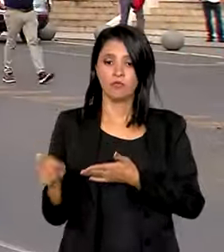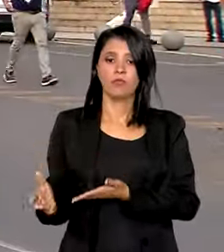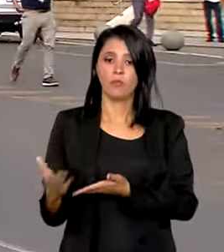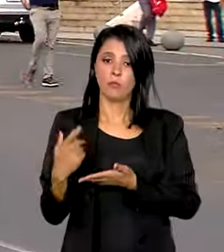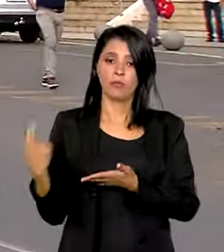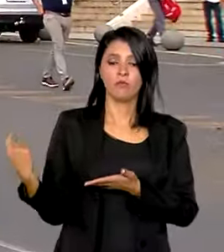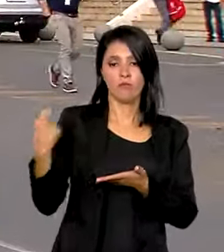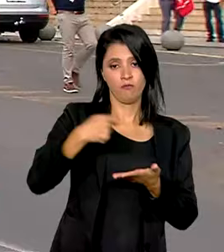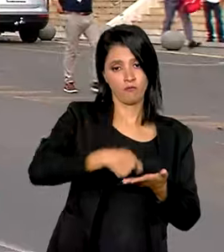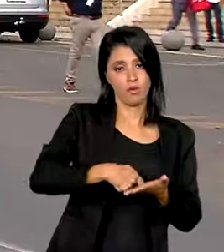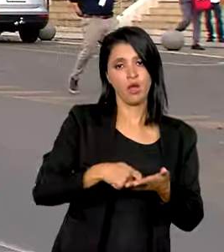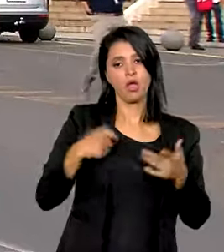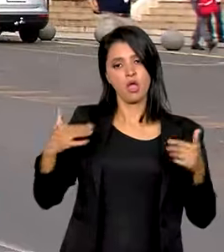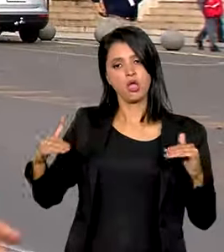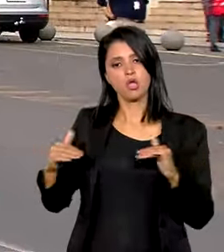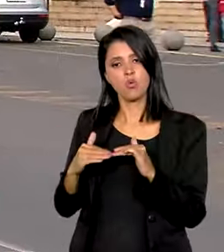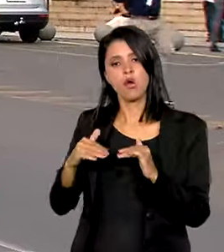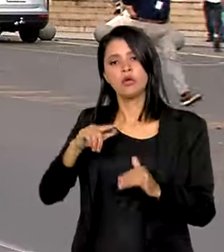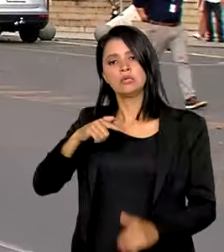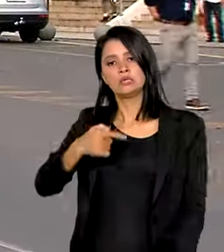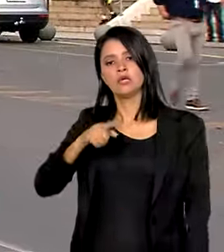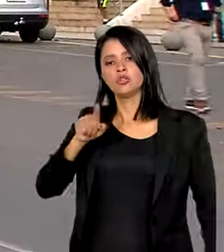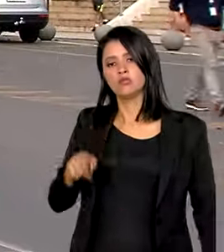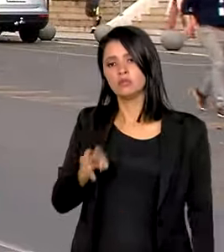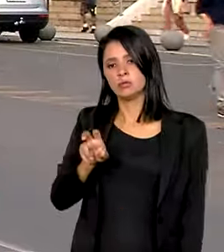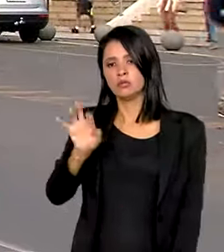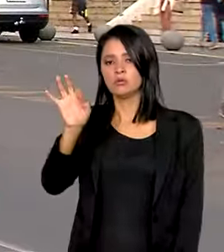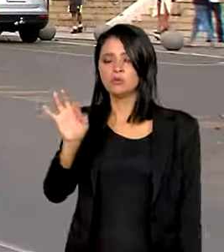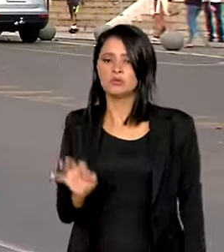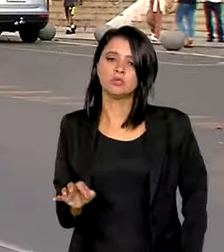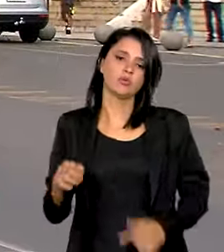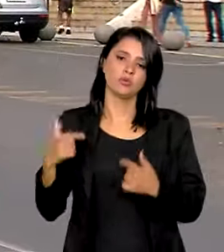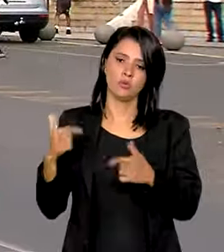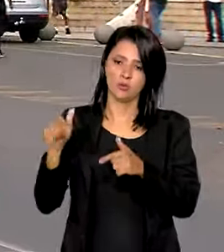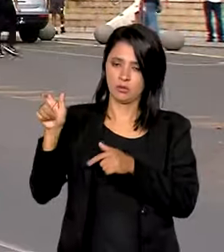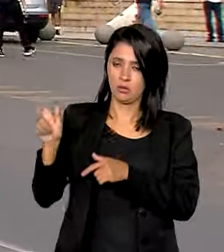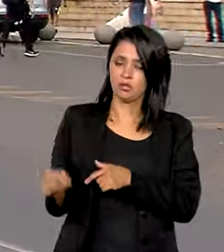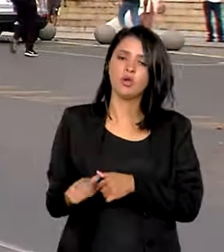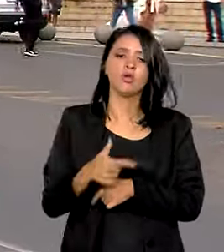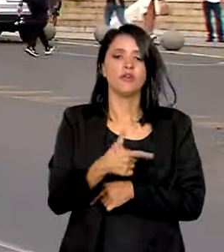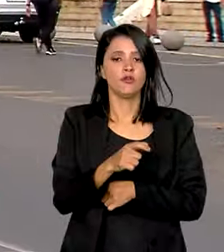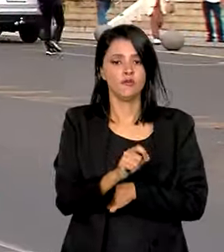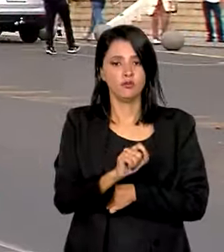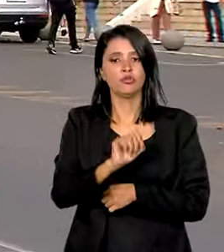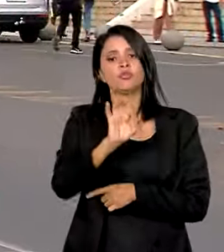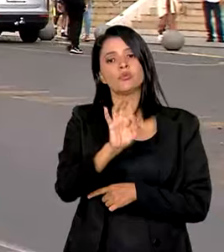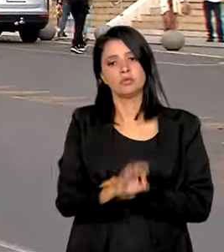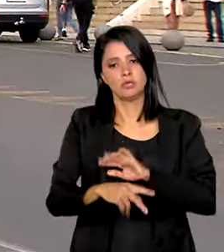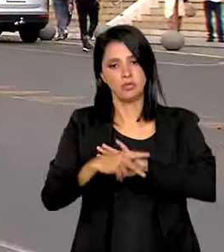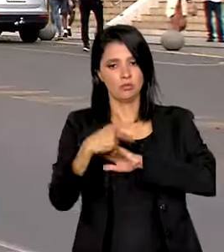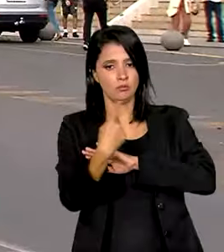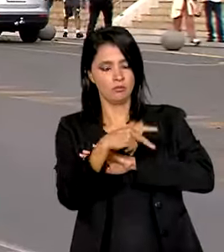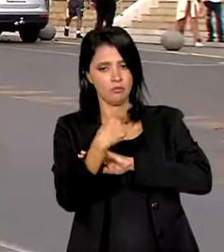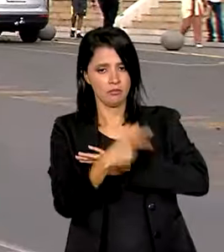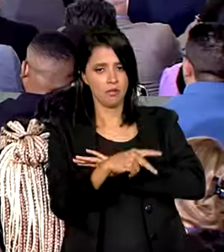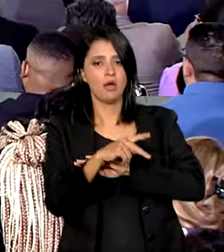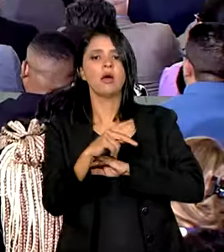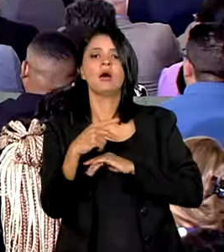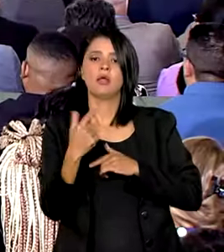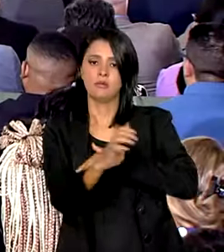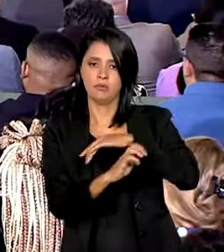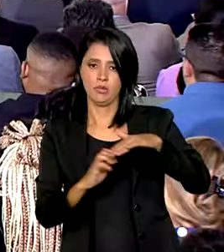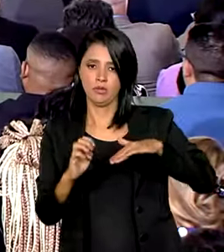para a Previdência na proporção de 7,5% para os trabalhadores e 20% para os empregadores.